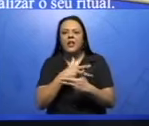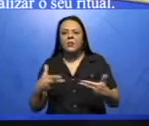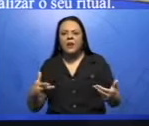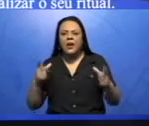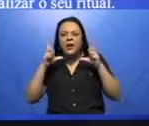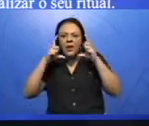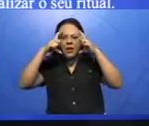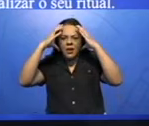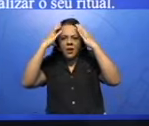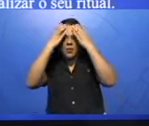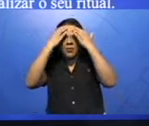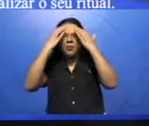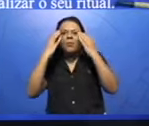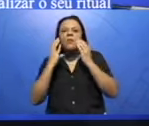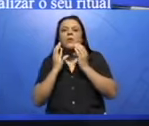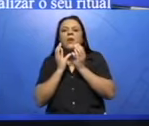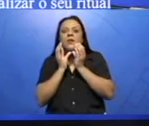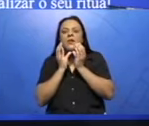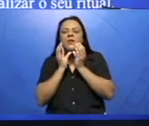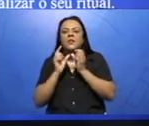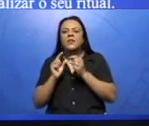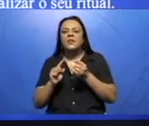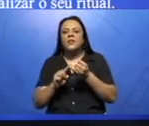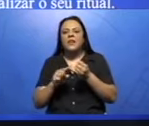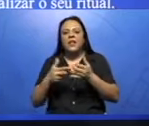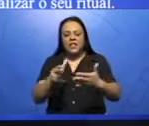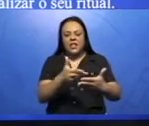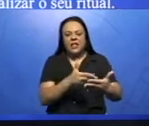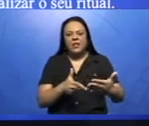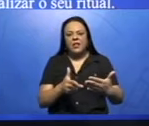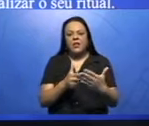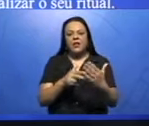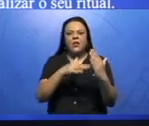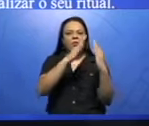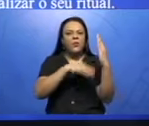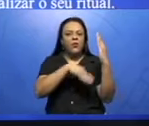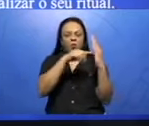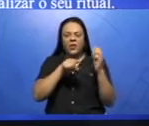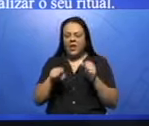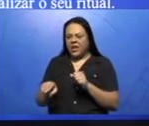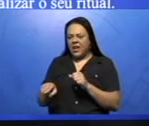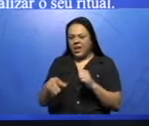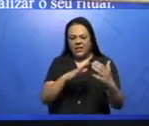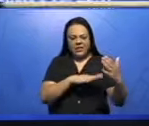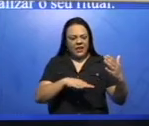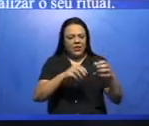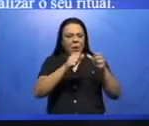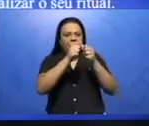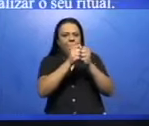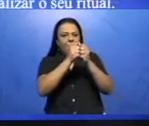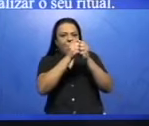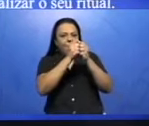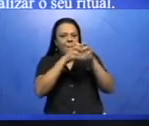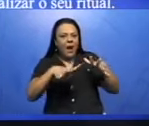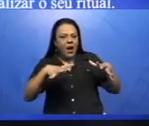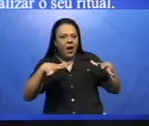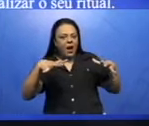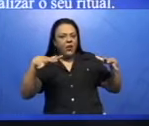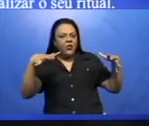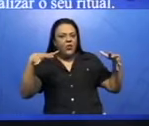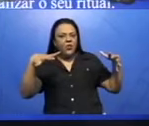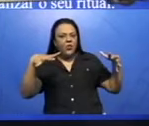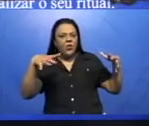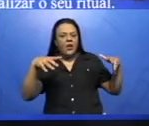considerados potentes e mágicos para realizar o seu ritual. A imagem aqui que